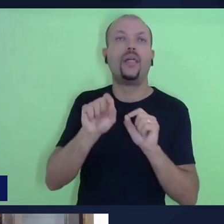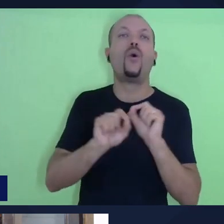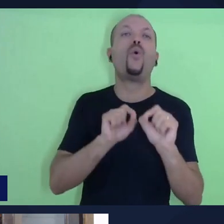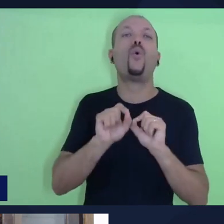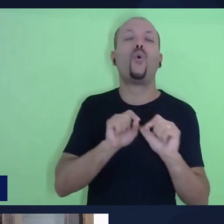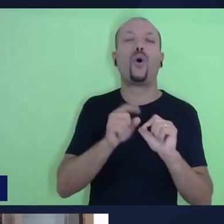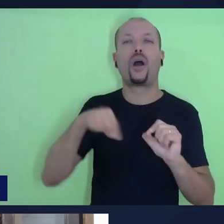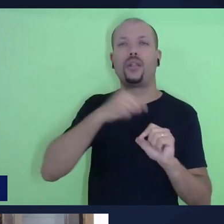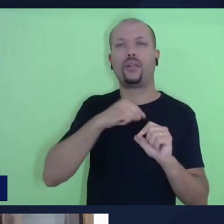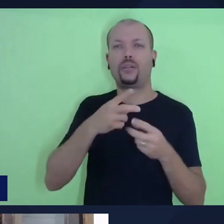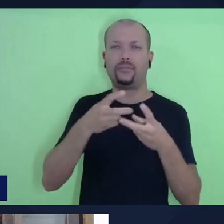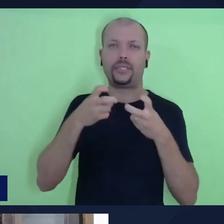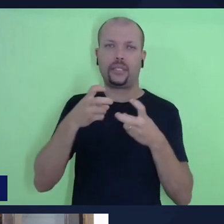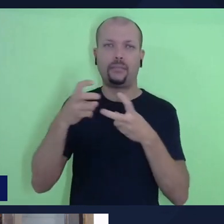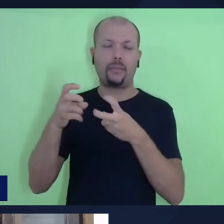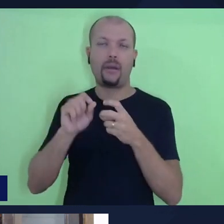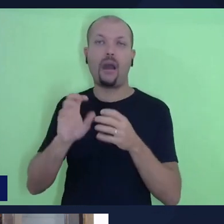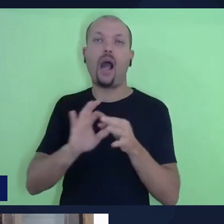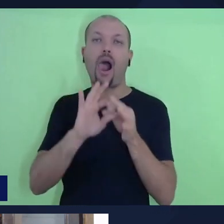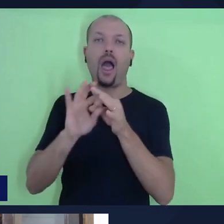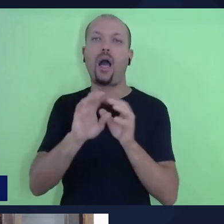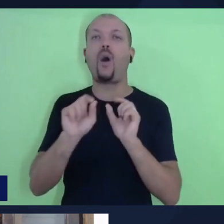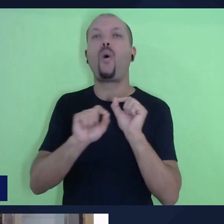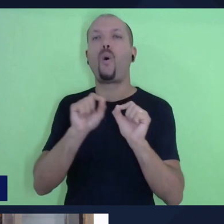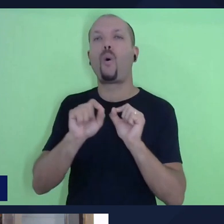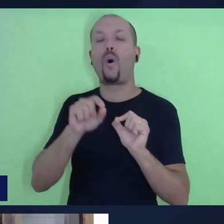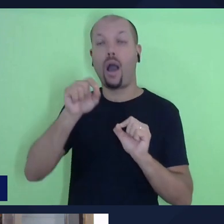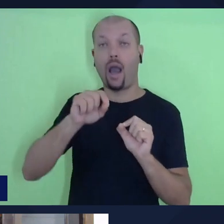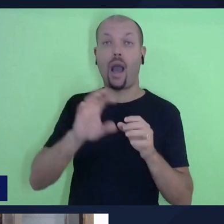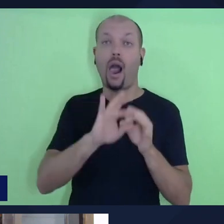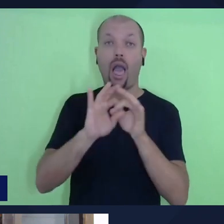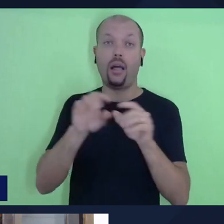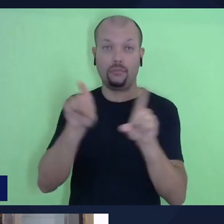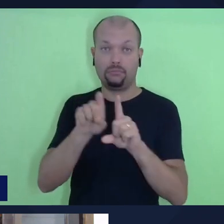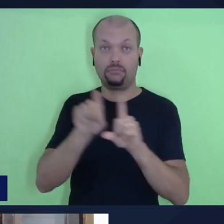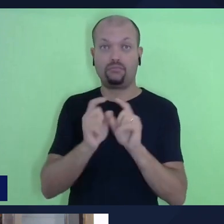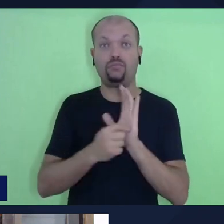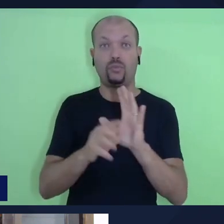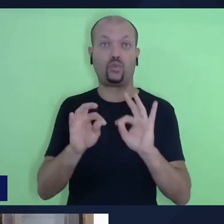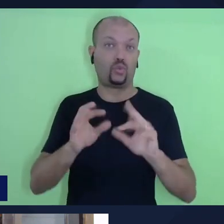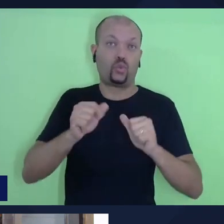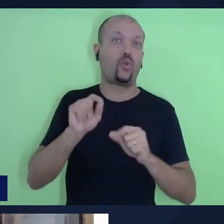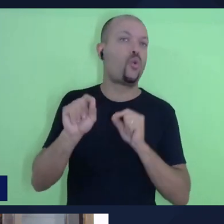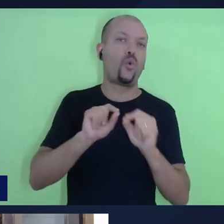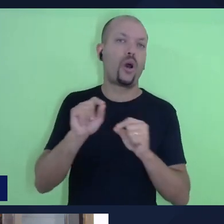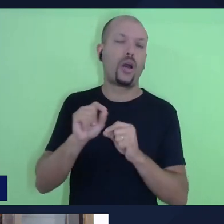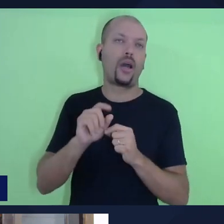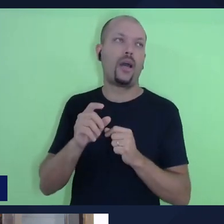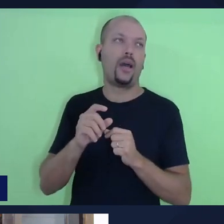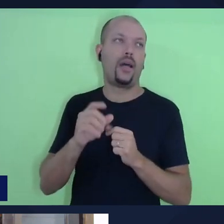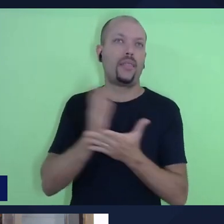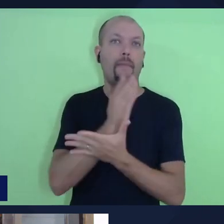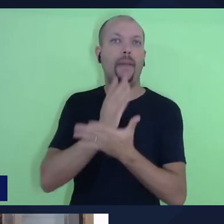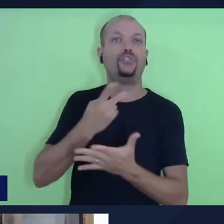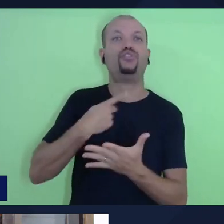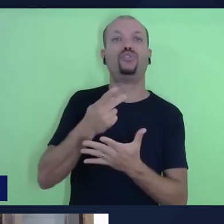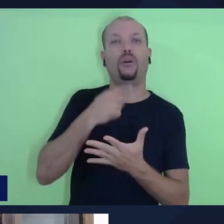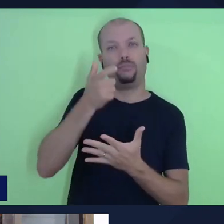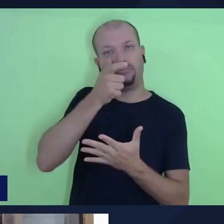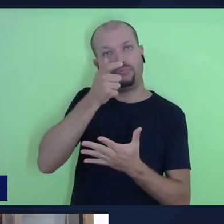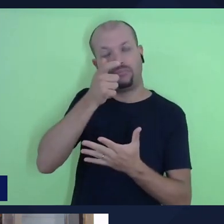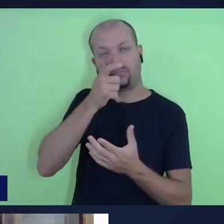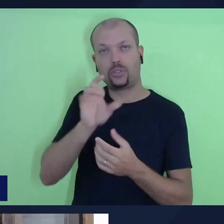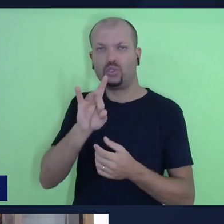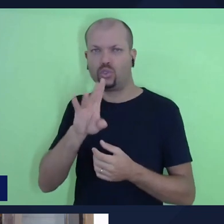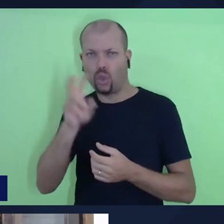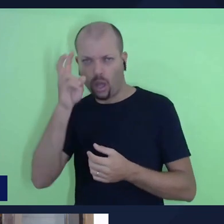a gente está olhando ali como aliança e o que ela representa como um todo, vai depender de que perspectiva a gente olha. Então, não só para a história presente,